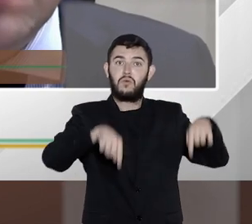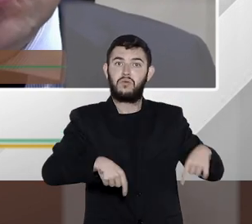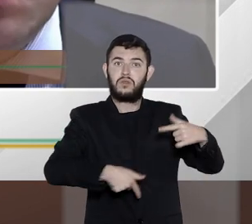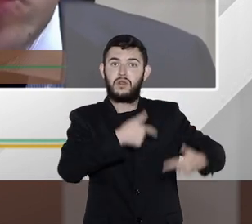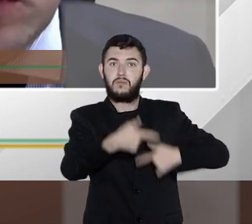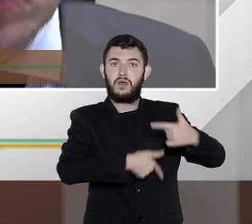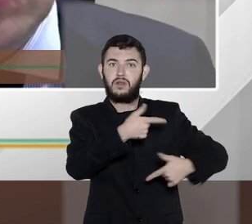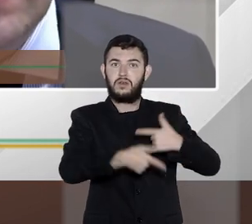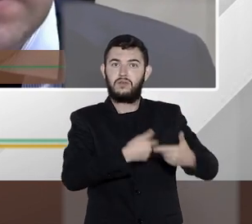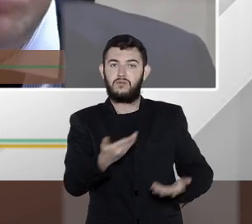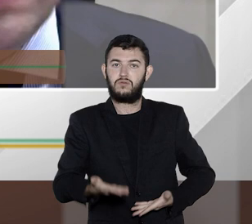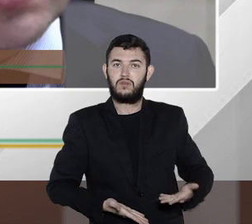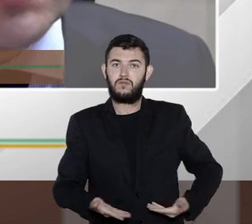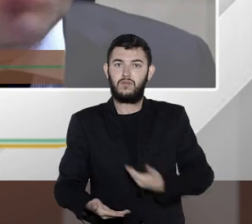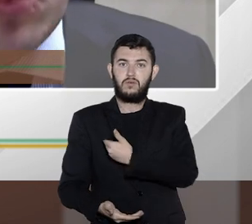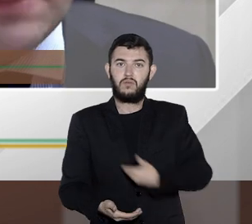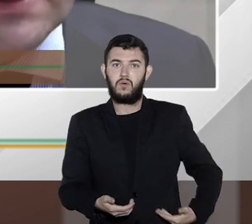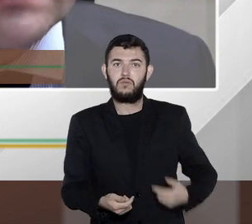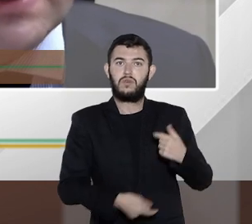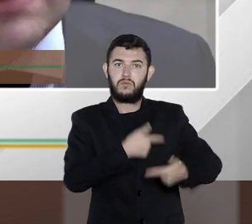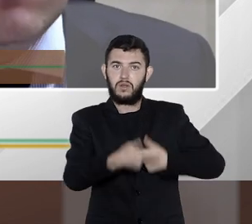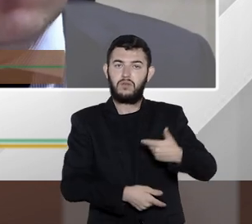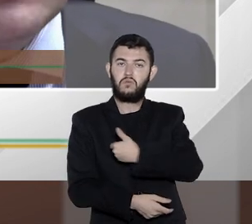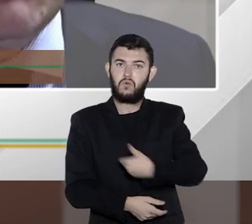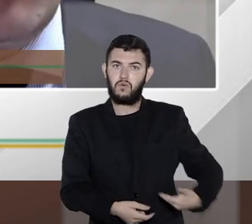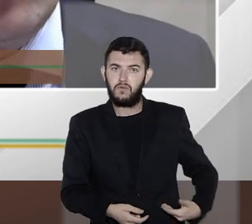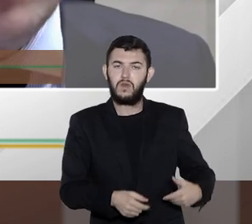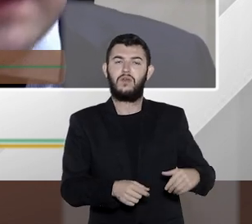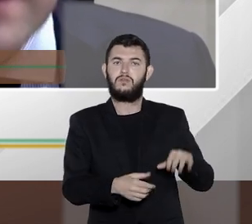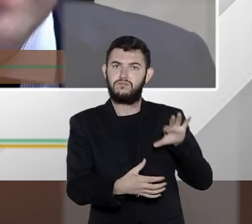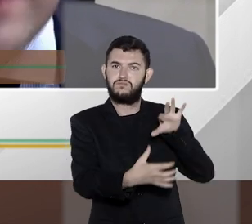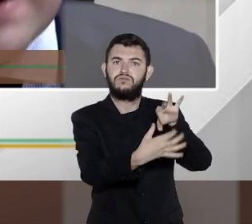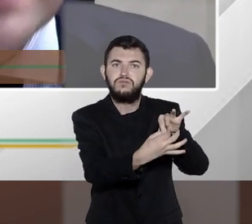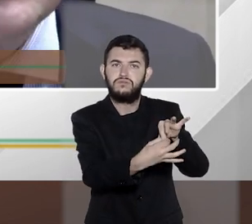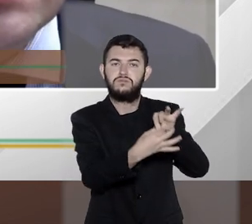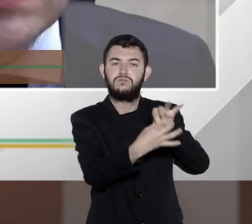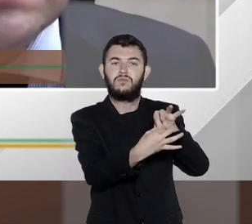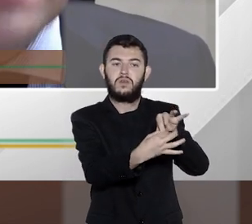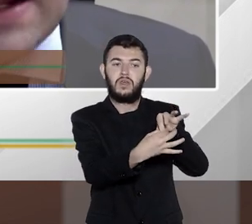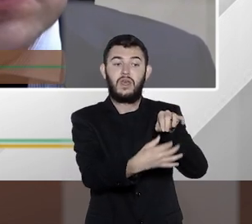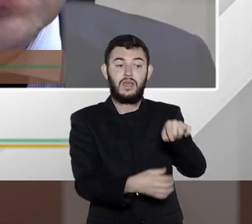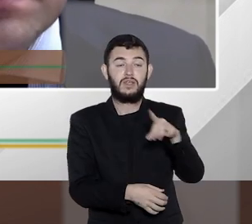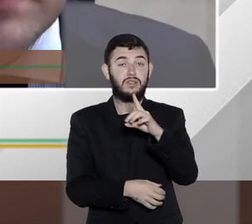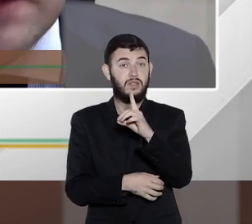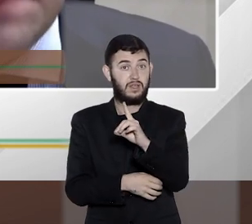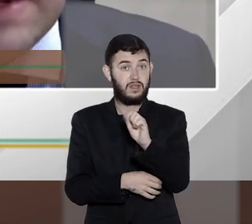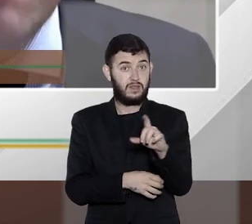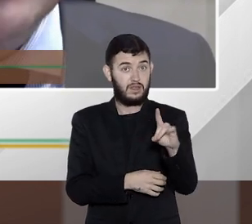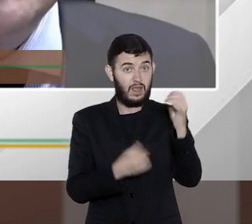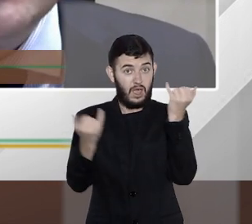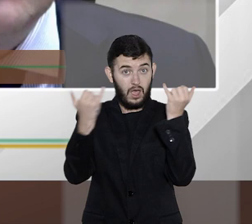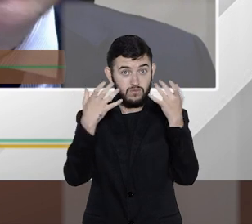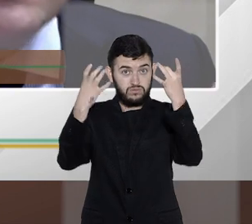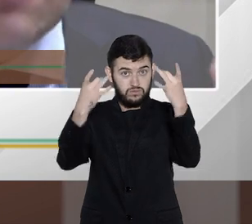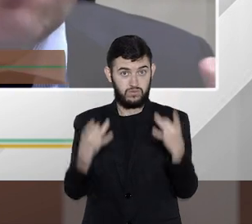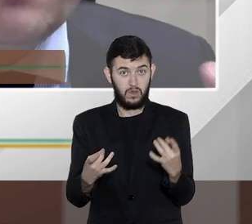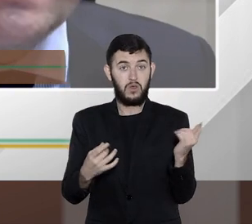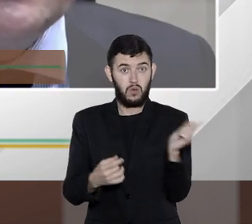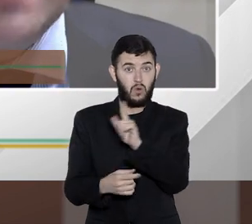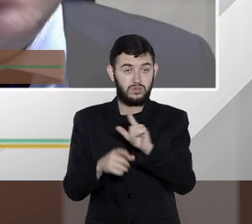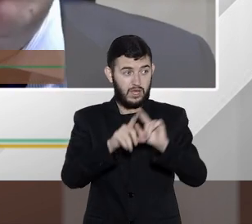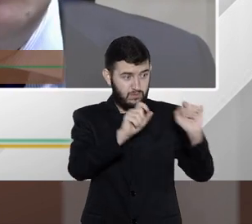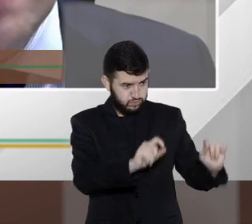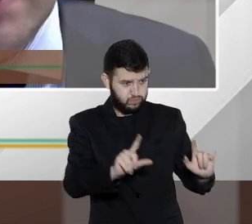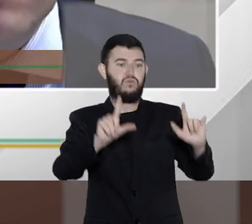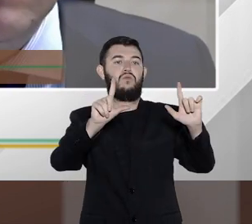prestação de serviços públicos e políticas públicas, você pode ter acesso a esses dados. Mas desde que você tenha